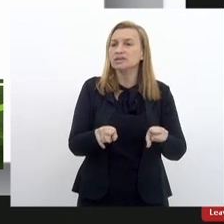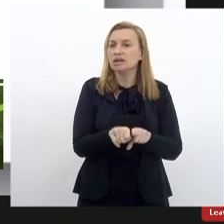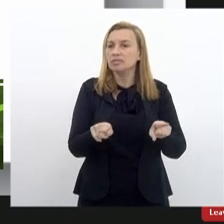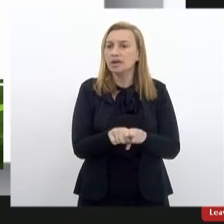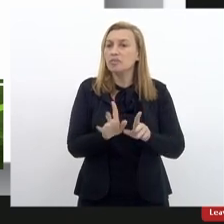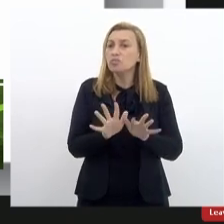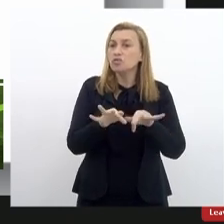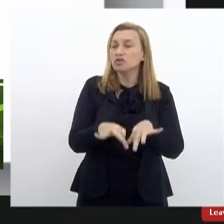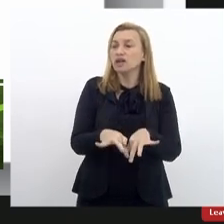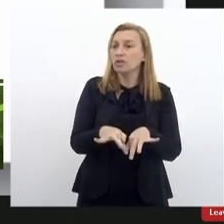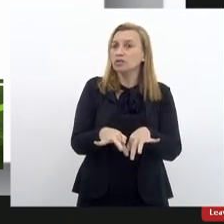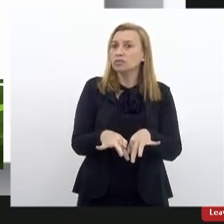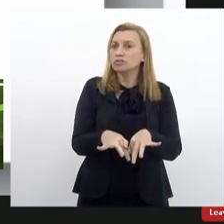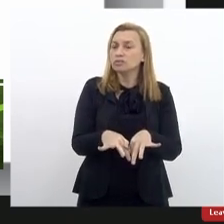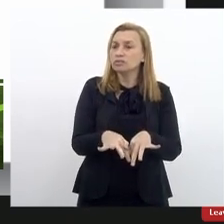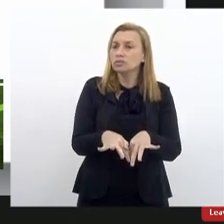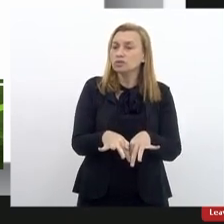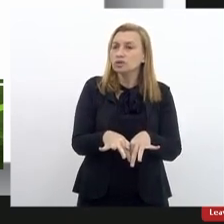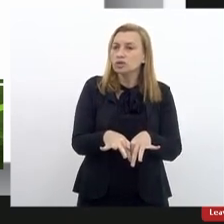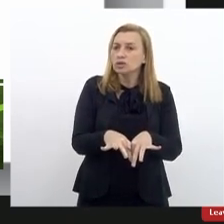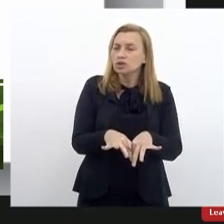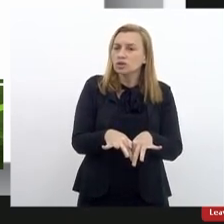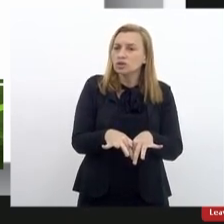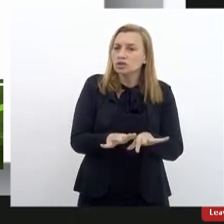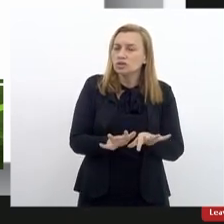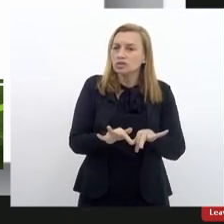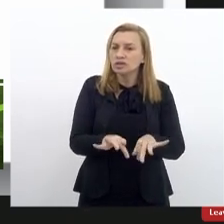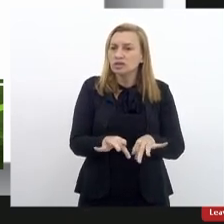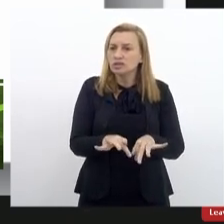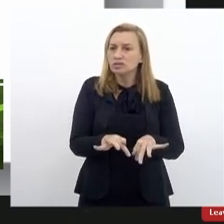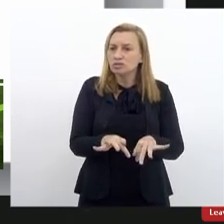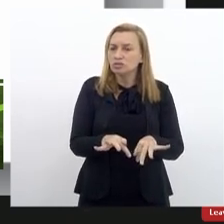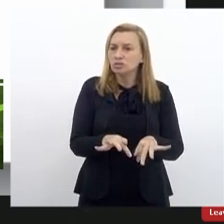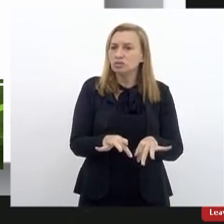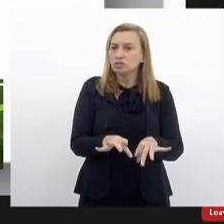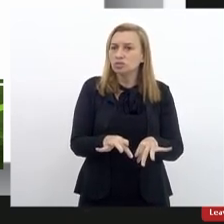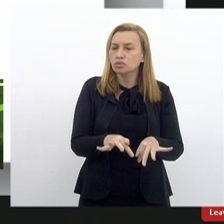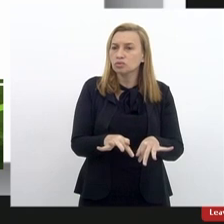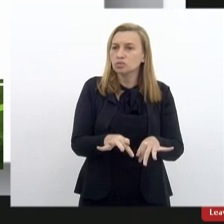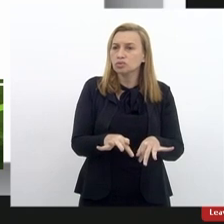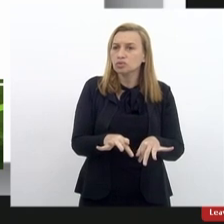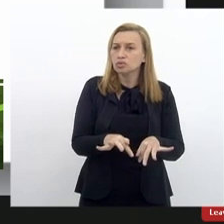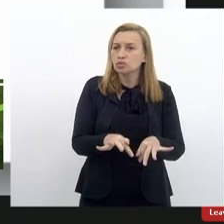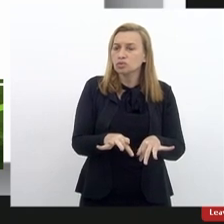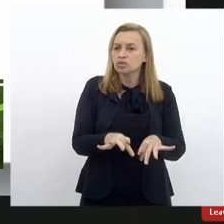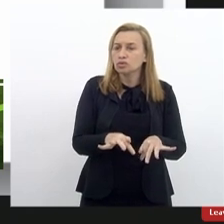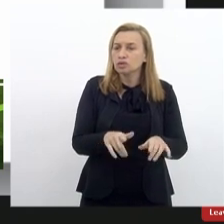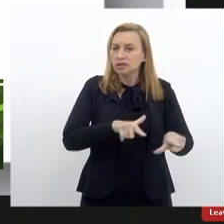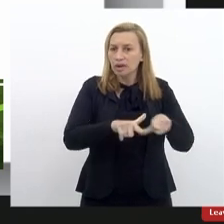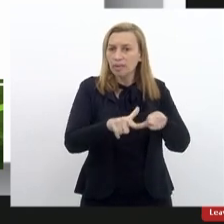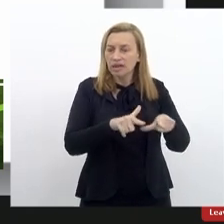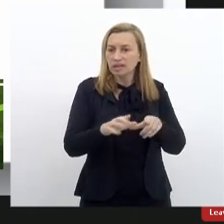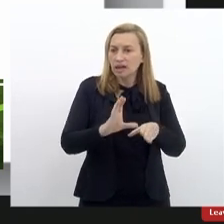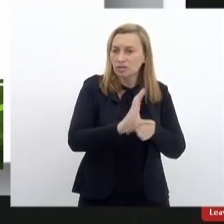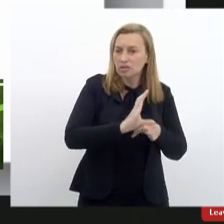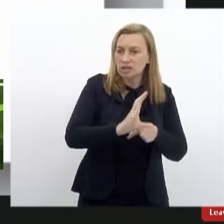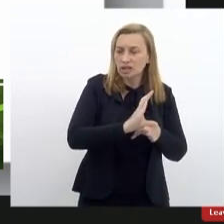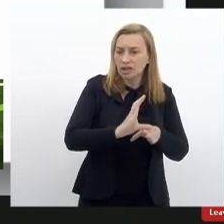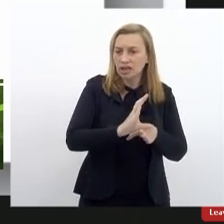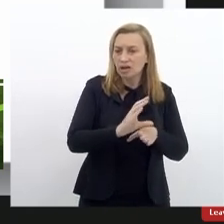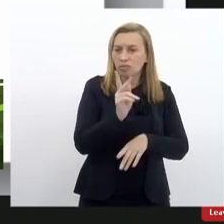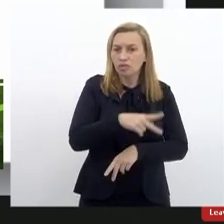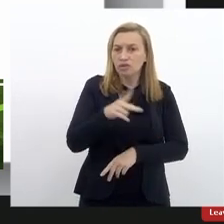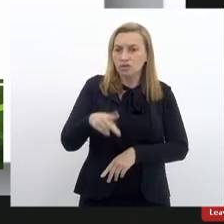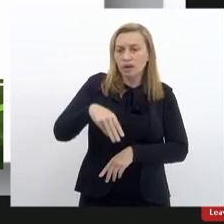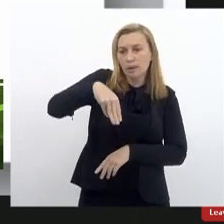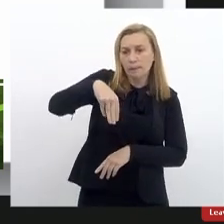término do encerramento do mandato da conselheira que presidiu o Conselho, que é a professora Malvina